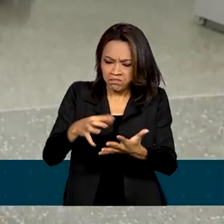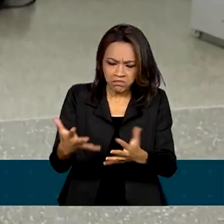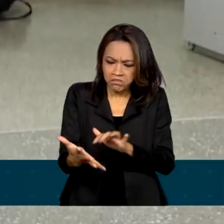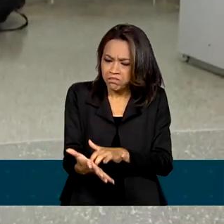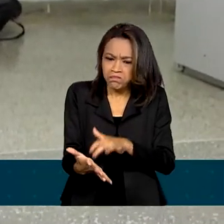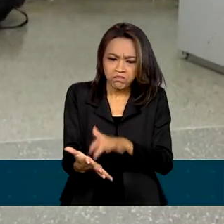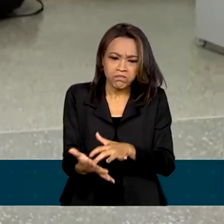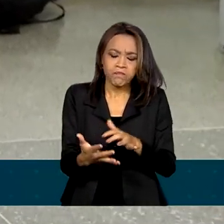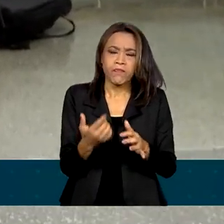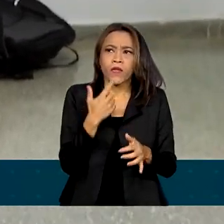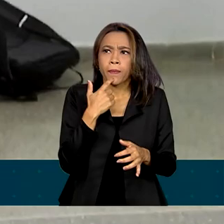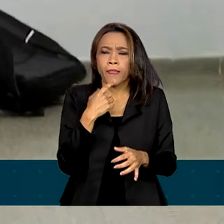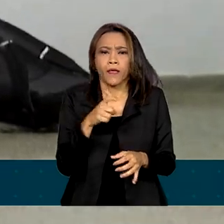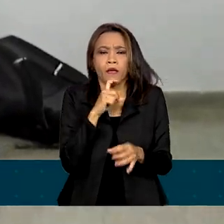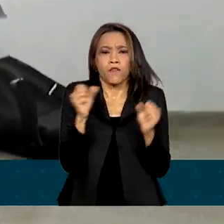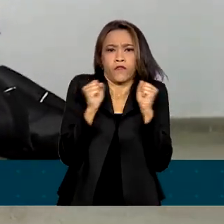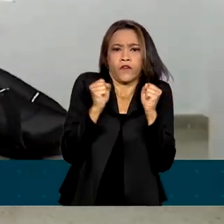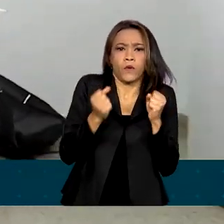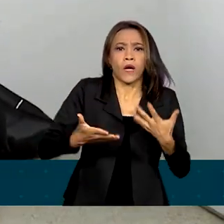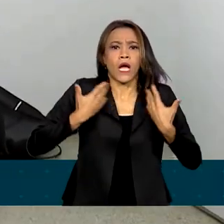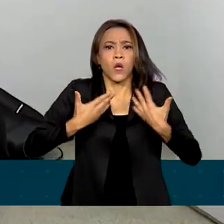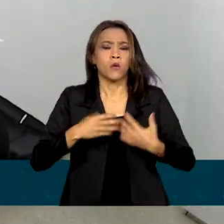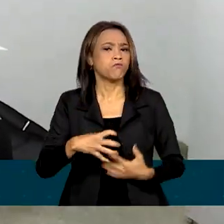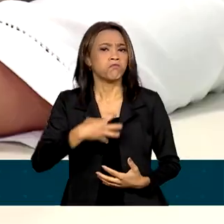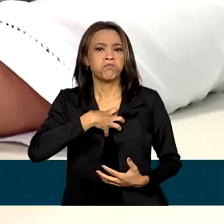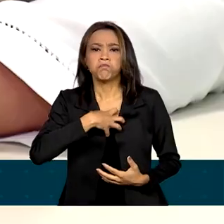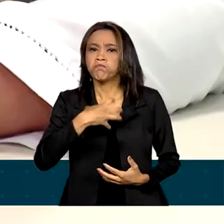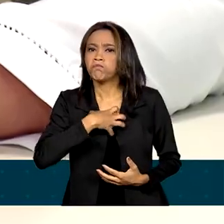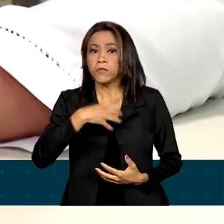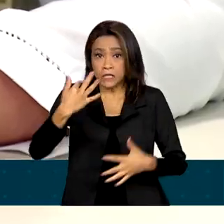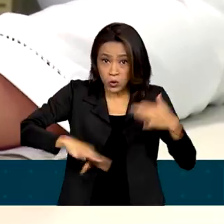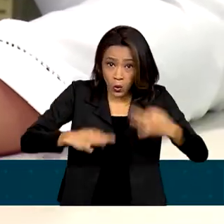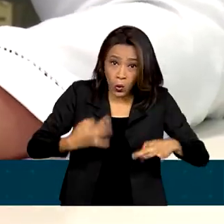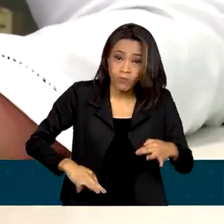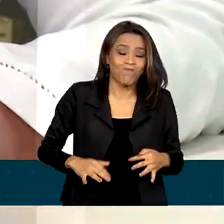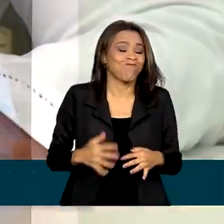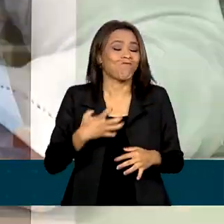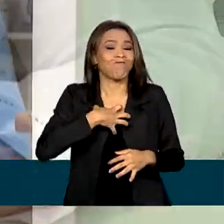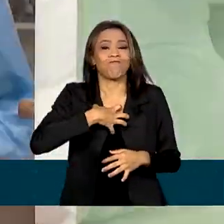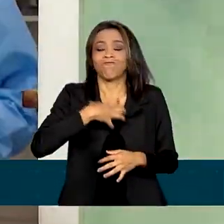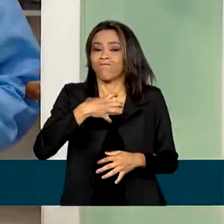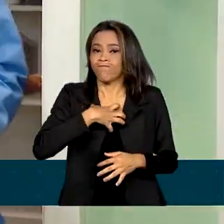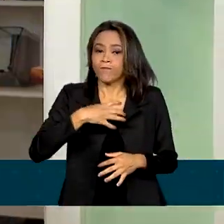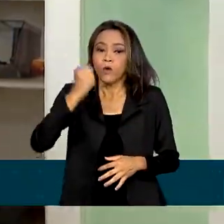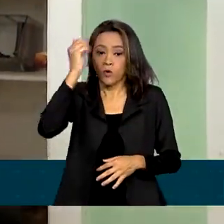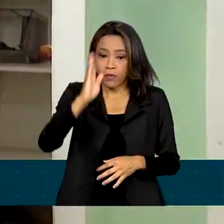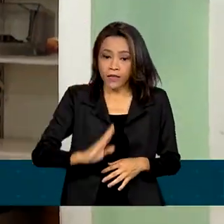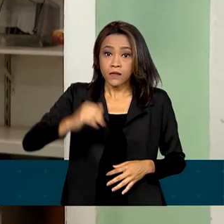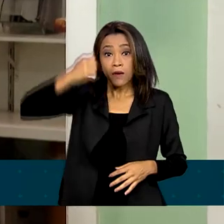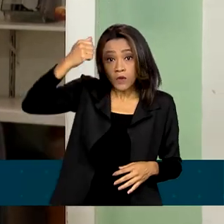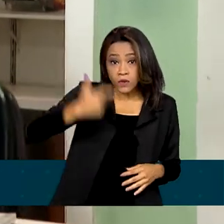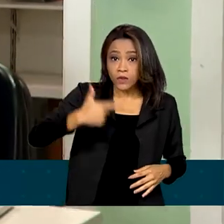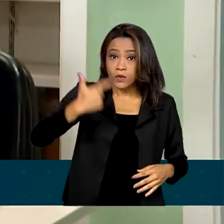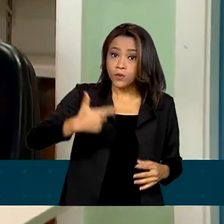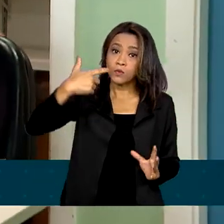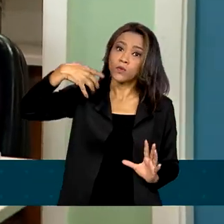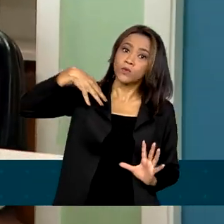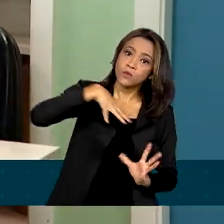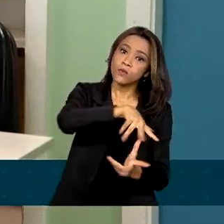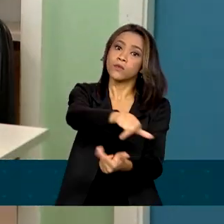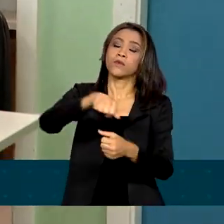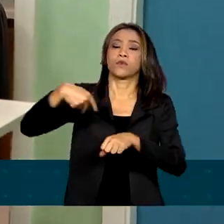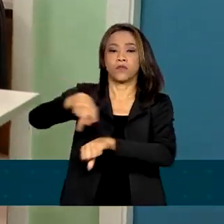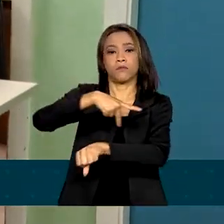diferenciar frio e calor ou de sentir dor. O Brasil ocupa a segunda posição mundial entre os países que mais